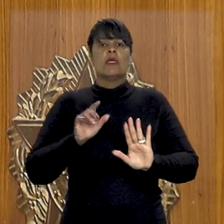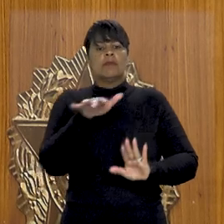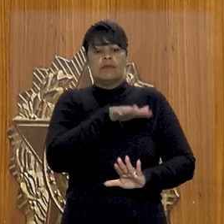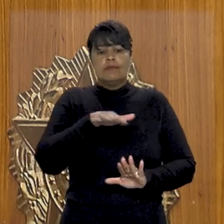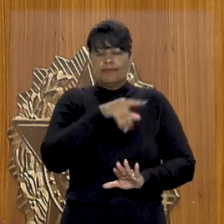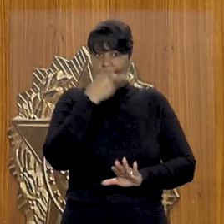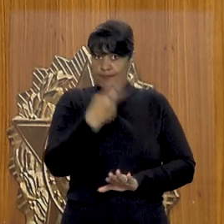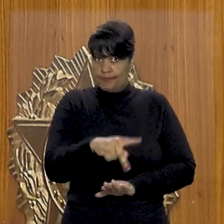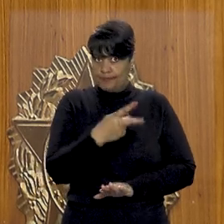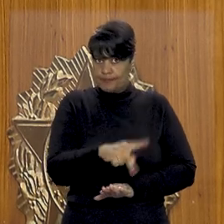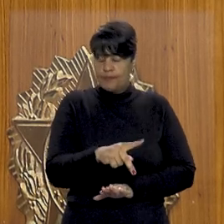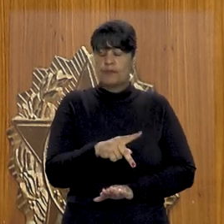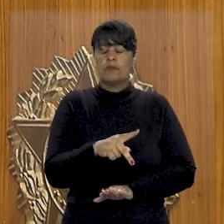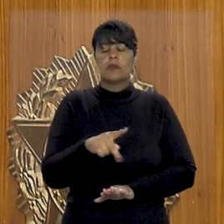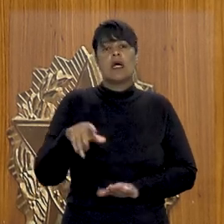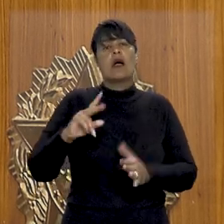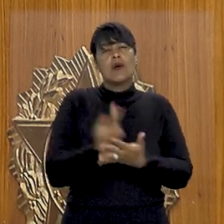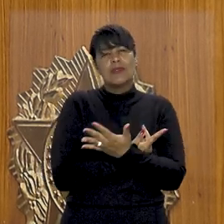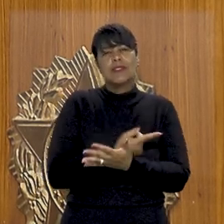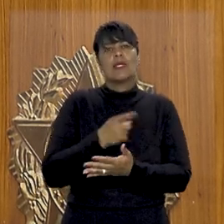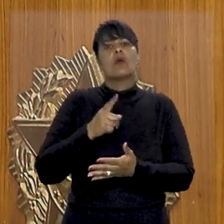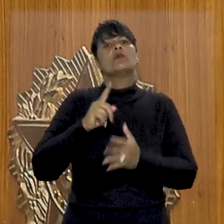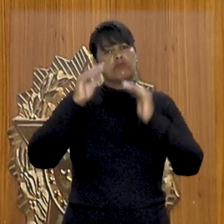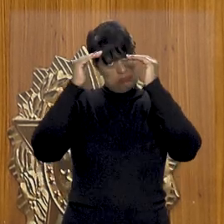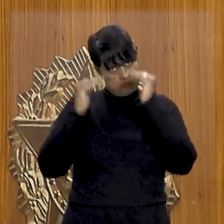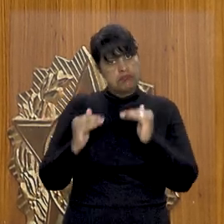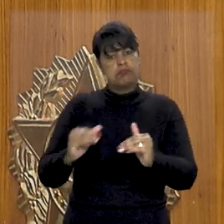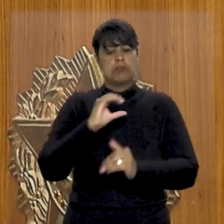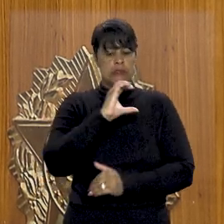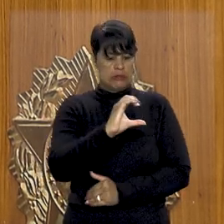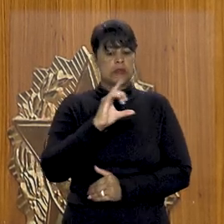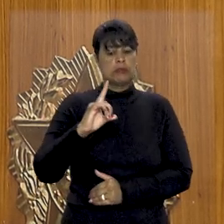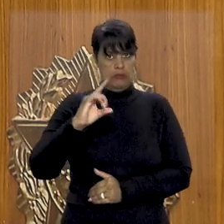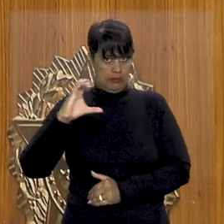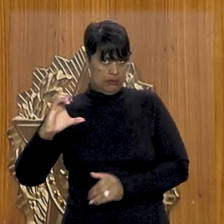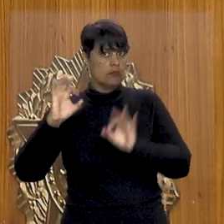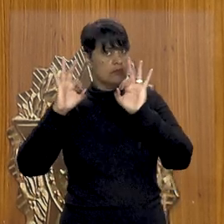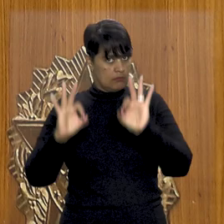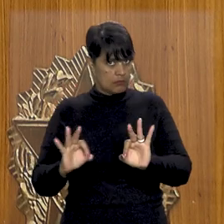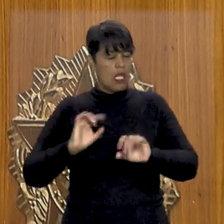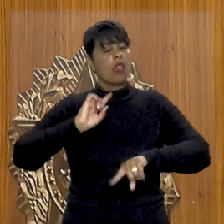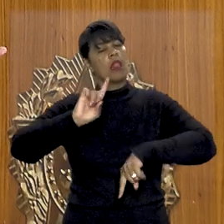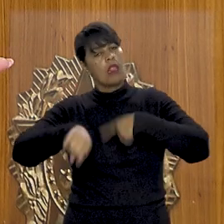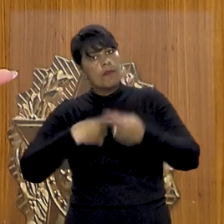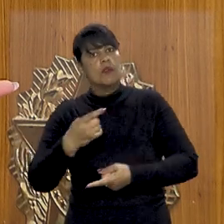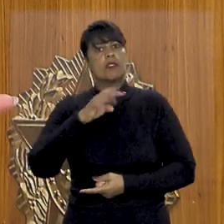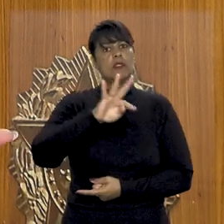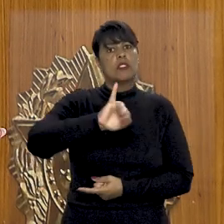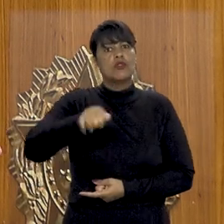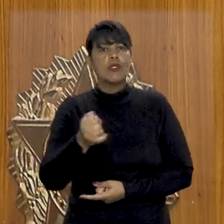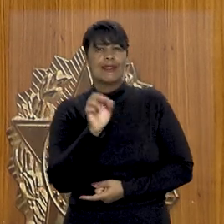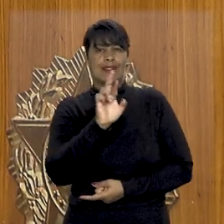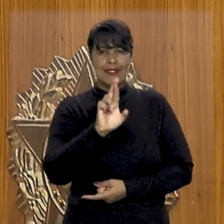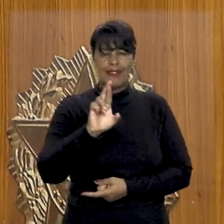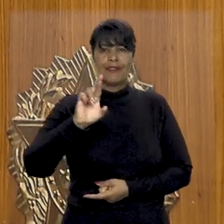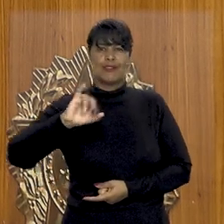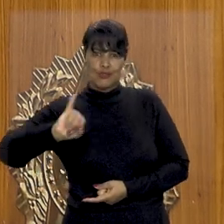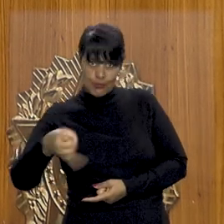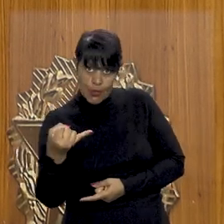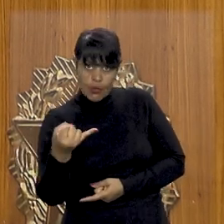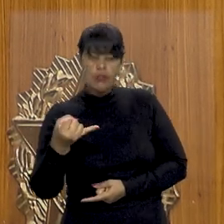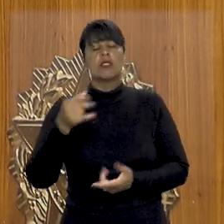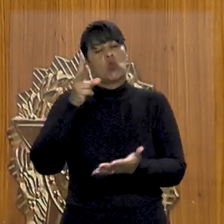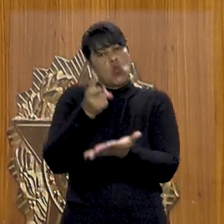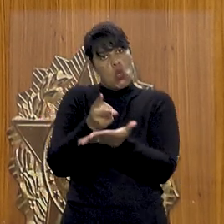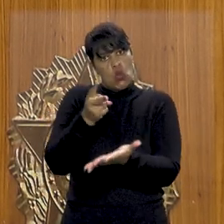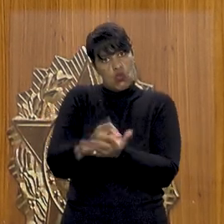de primeiro grau aplicou o CDC. O Tribunal de Justiça do Rio de Janeiro manteve a condenação. A Bovespa,